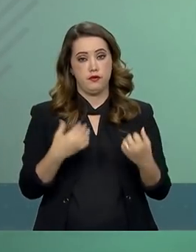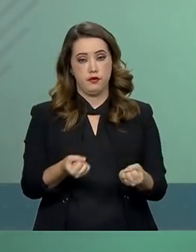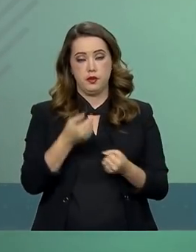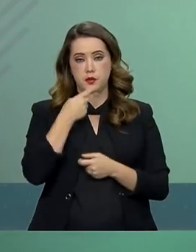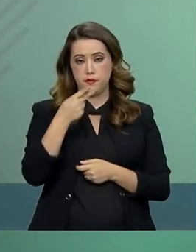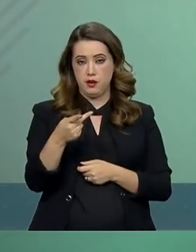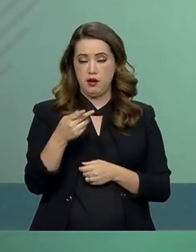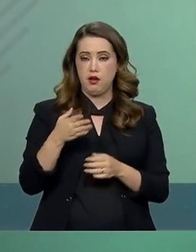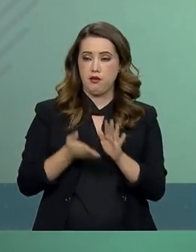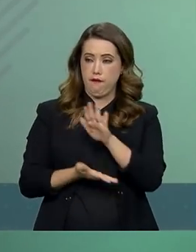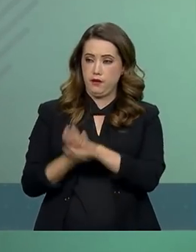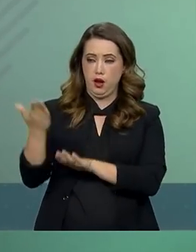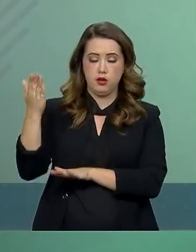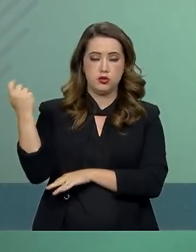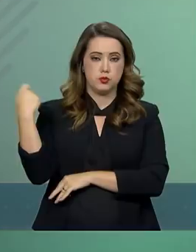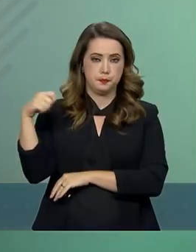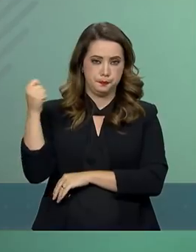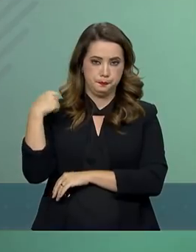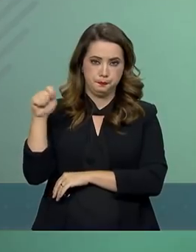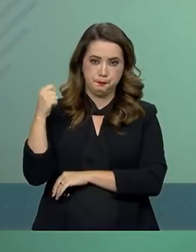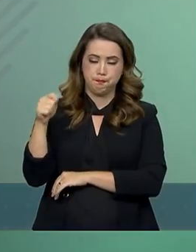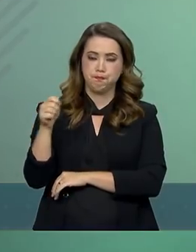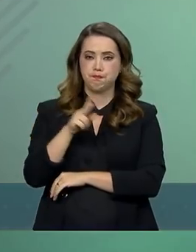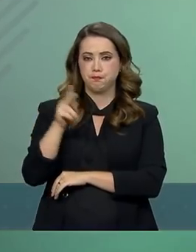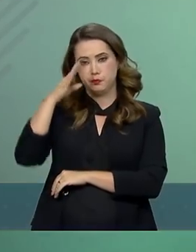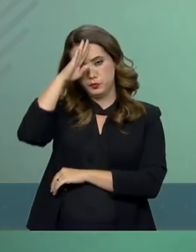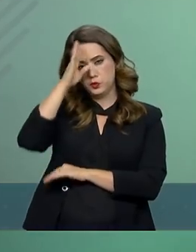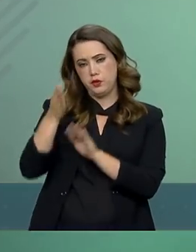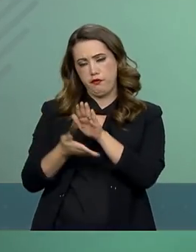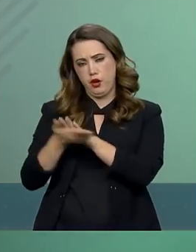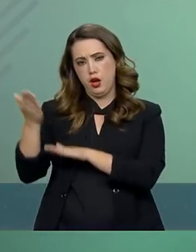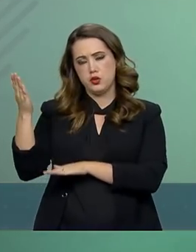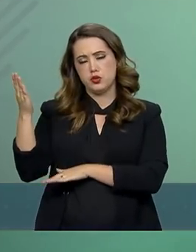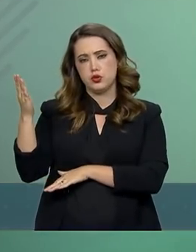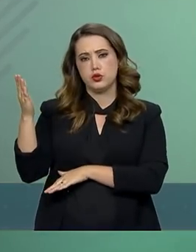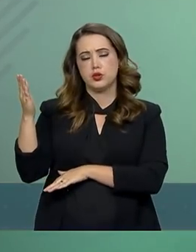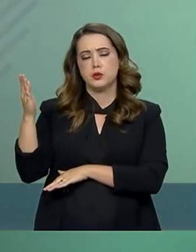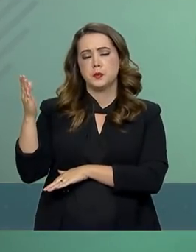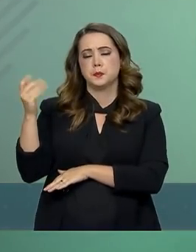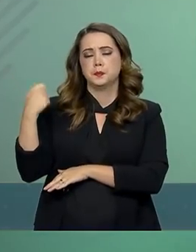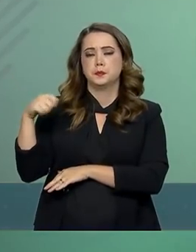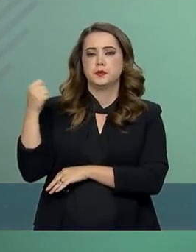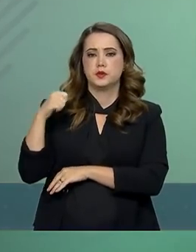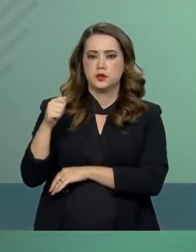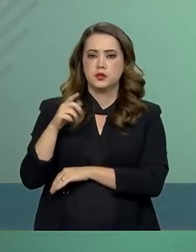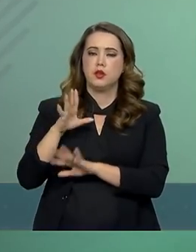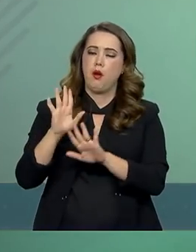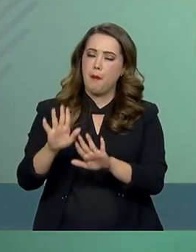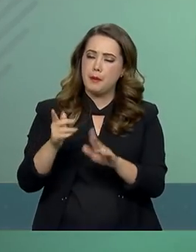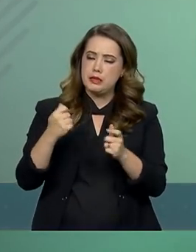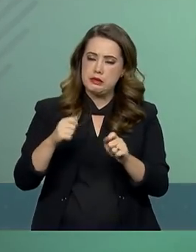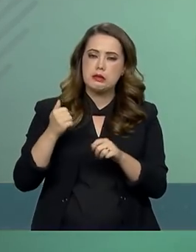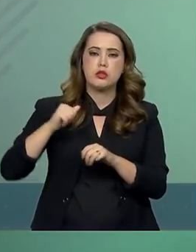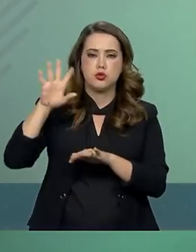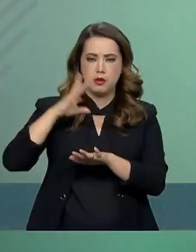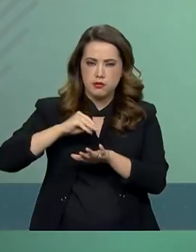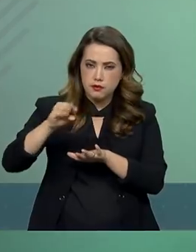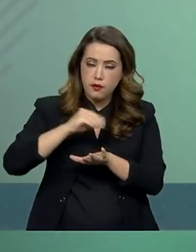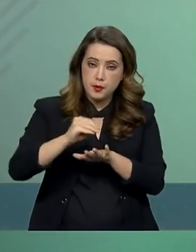adiantando um pouco a nossa agenda ainda carente de mais algumas informações.